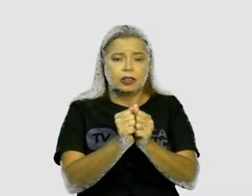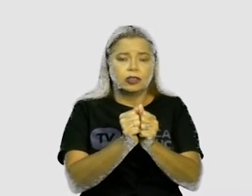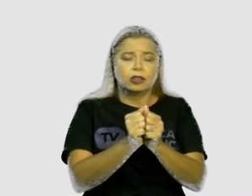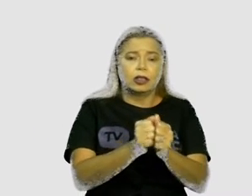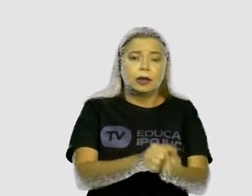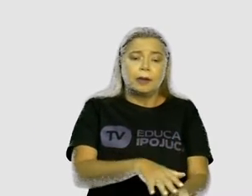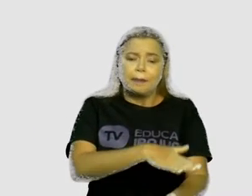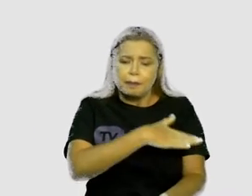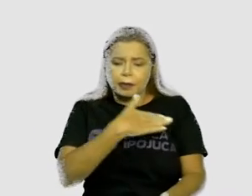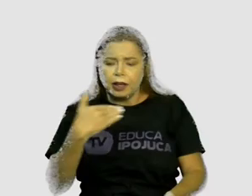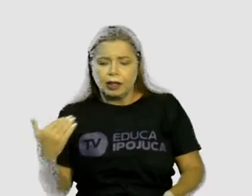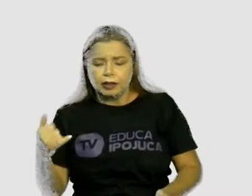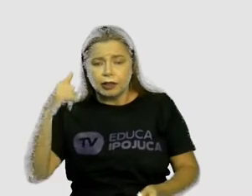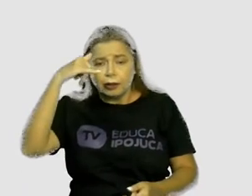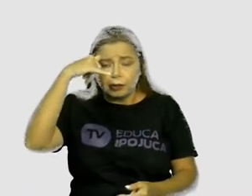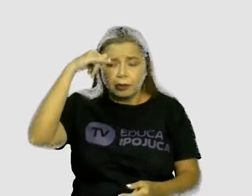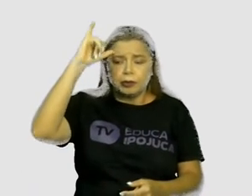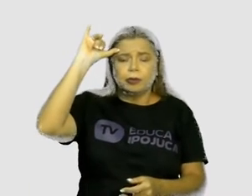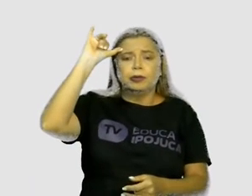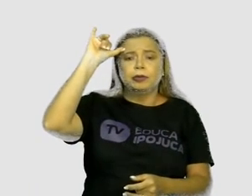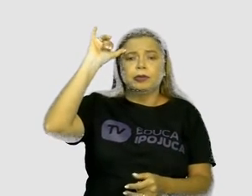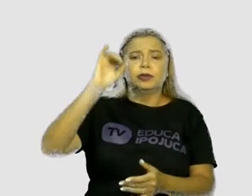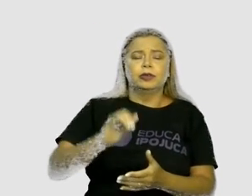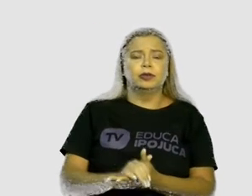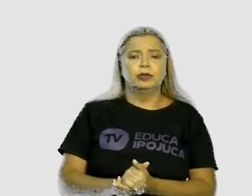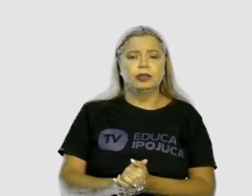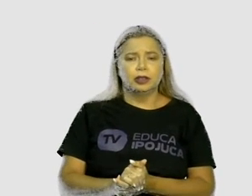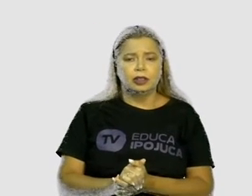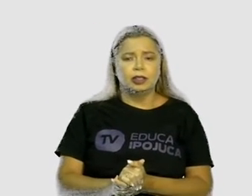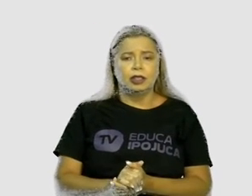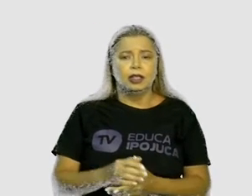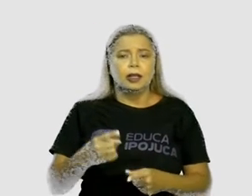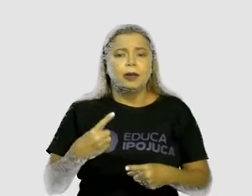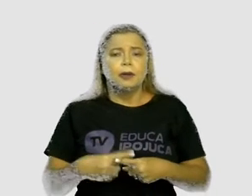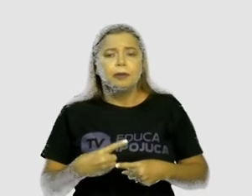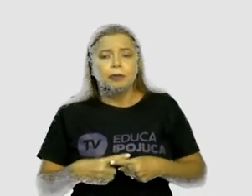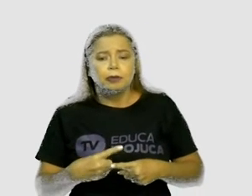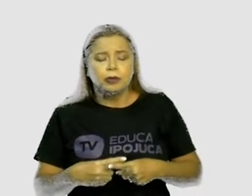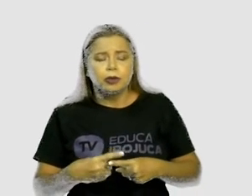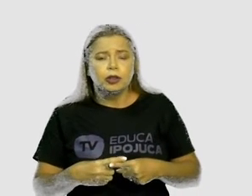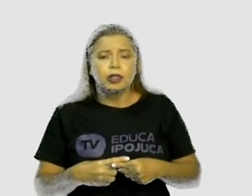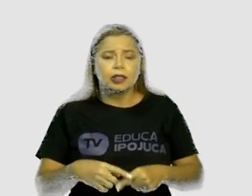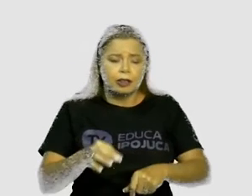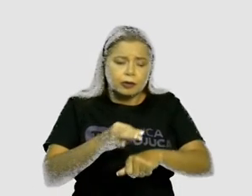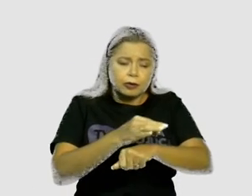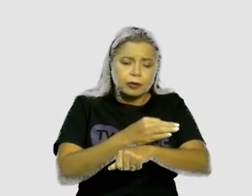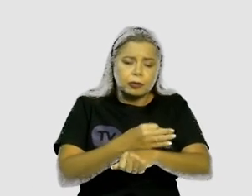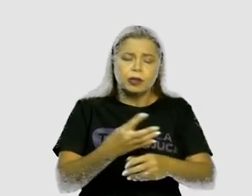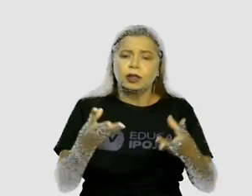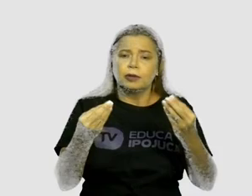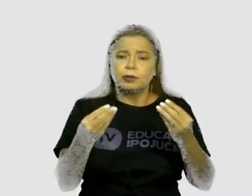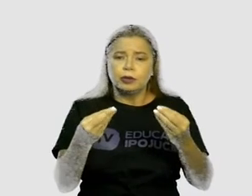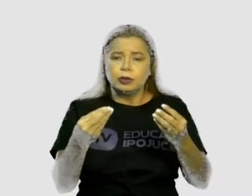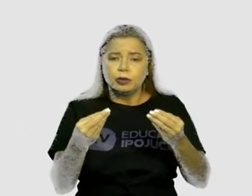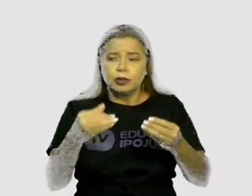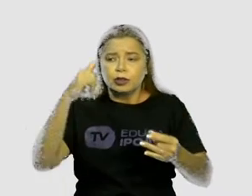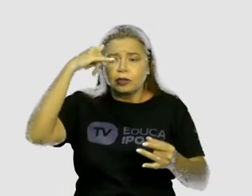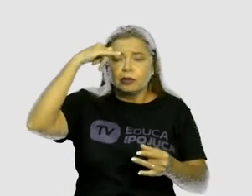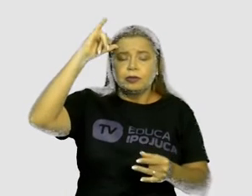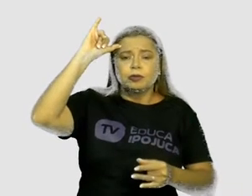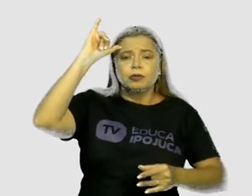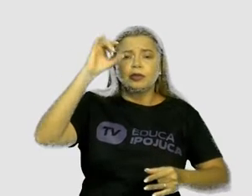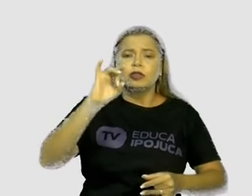formigueiro, nós somos muito mieiro, e este zebu é só um. Com o lombo todo ardendo daquele grande